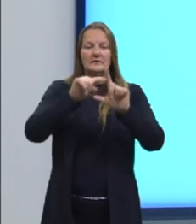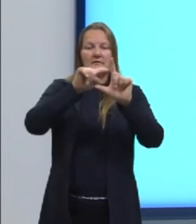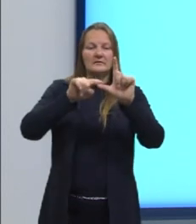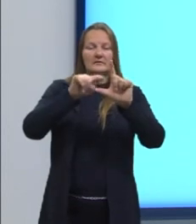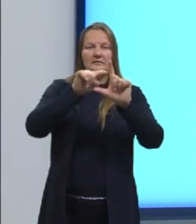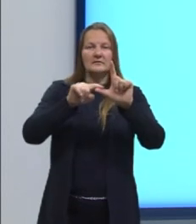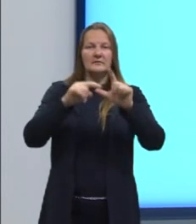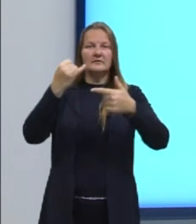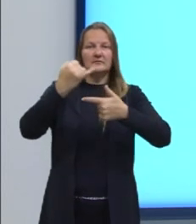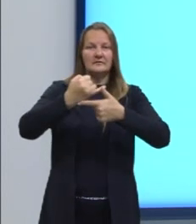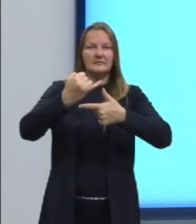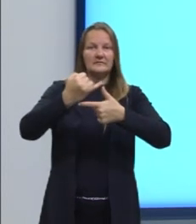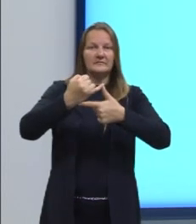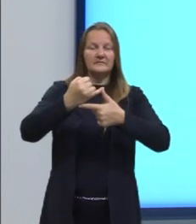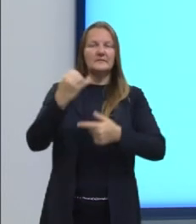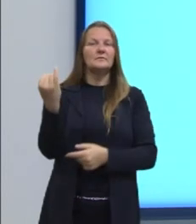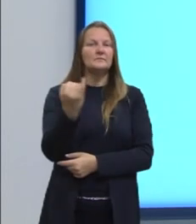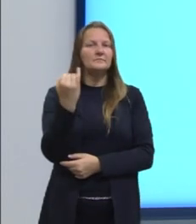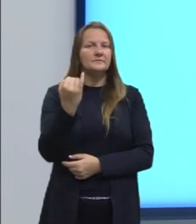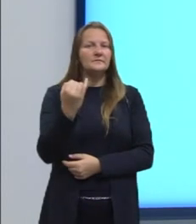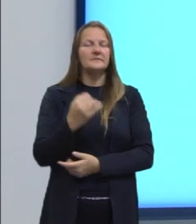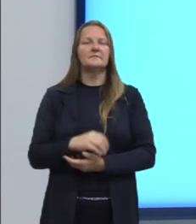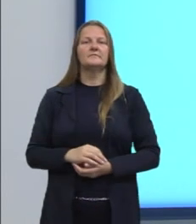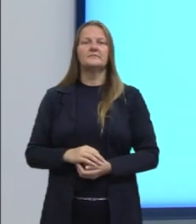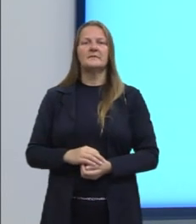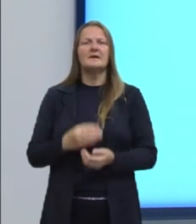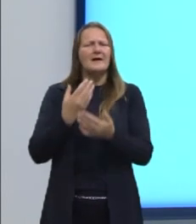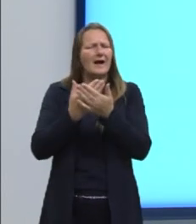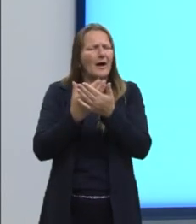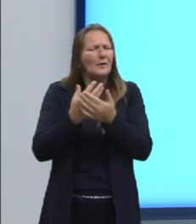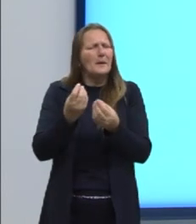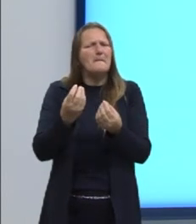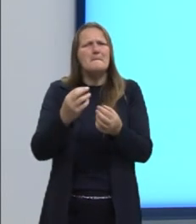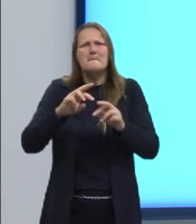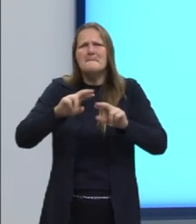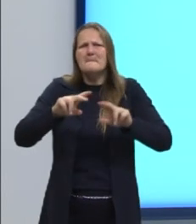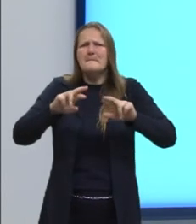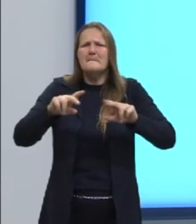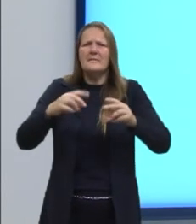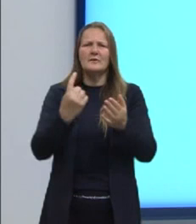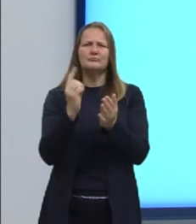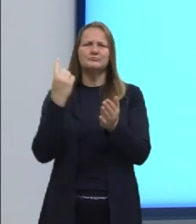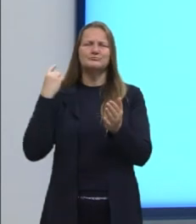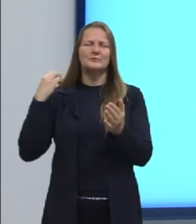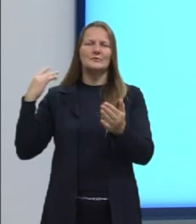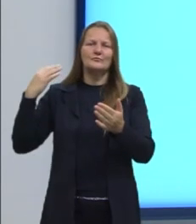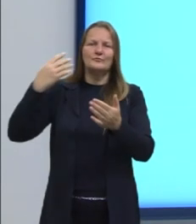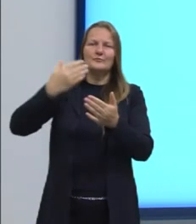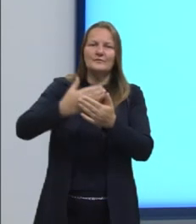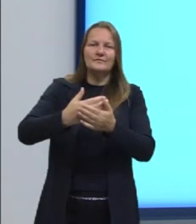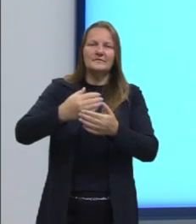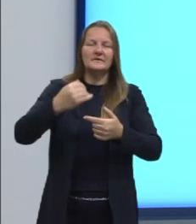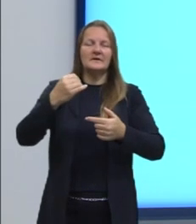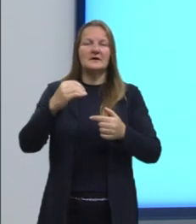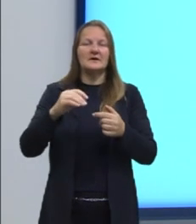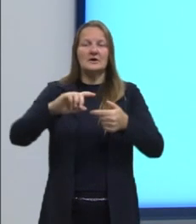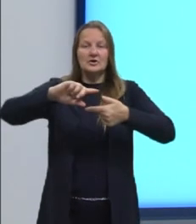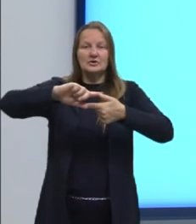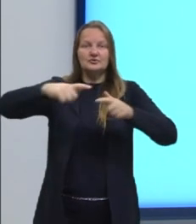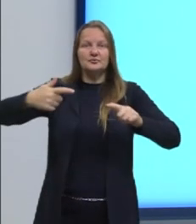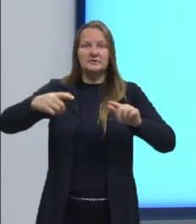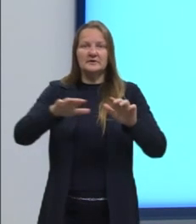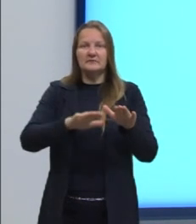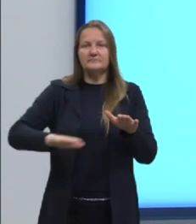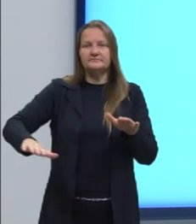aqui, né? Nós tivemos muitas aulas trabalhando geometria. Iniciamos na geometria plana. Vimos essa